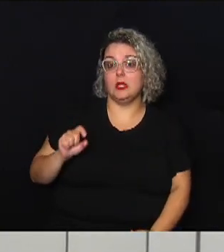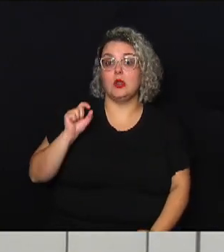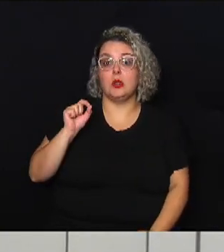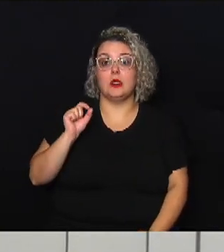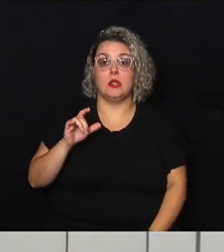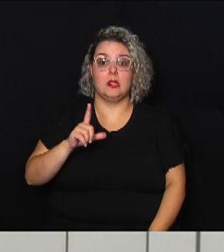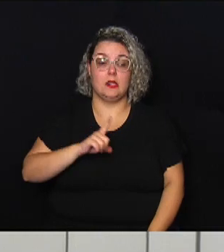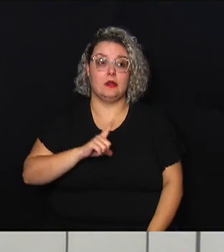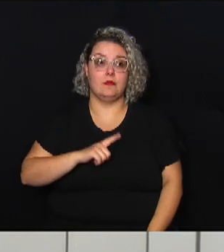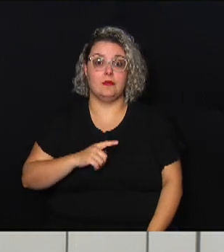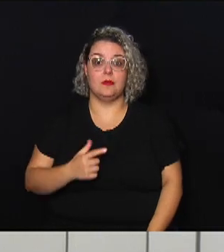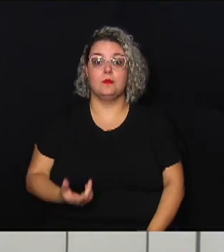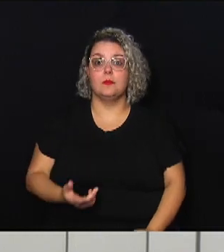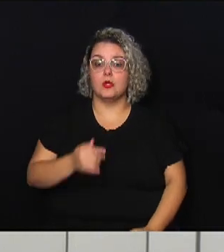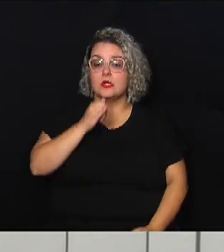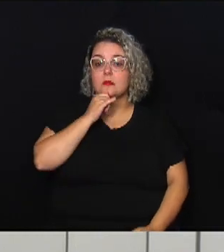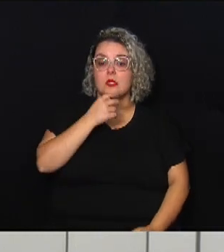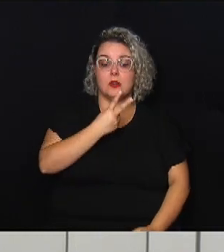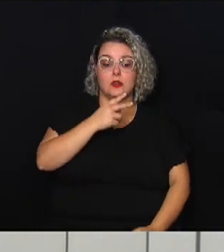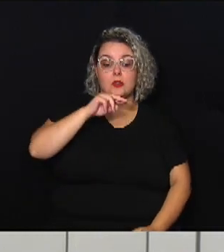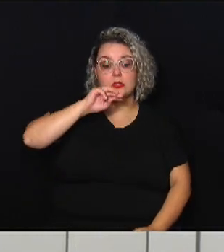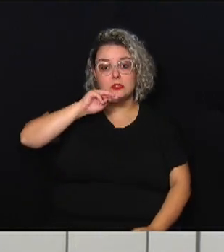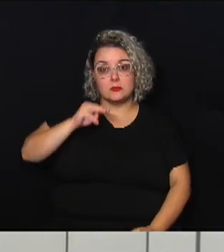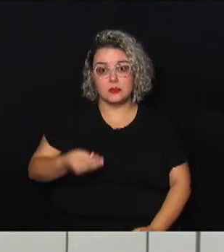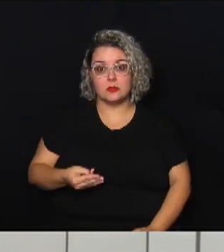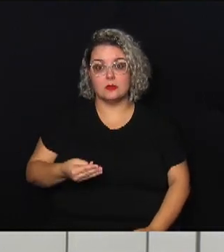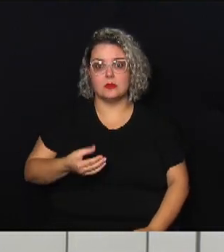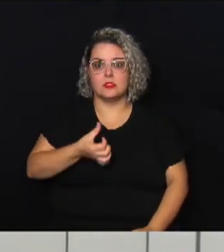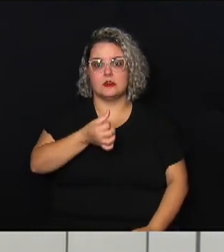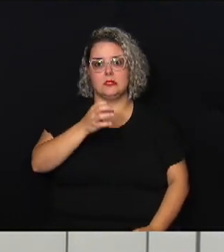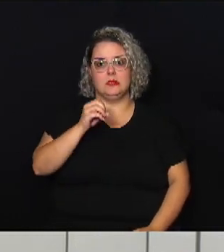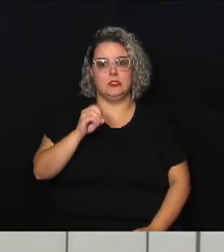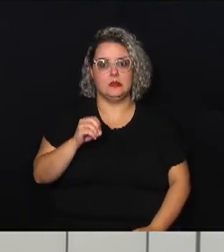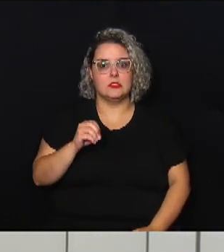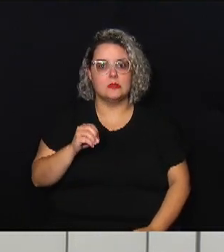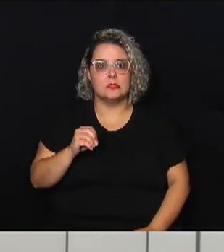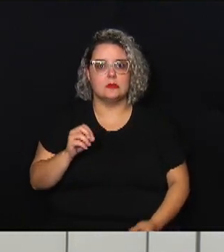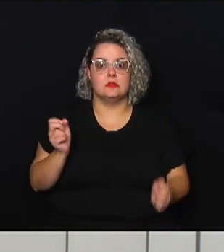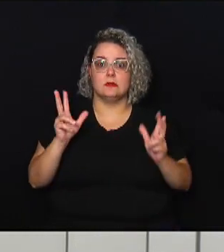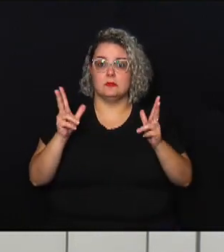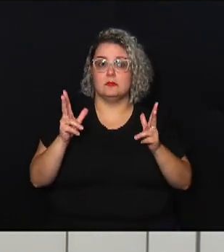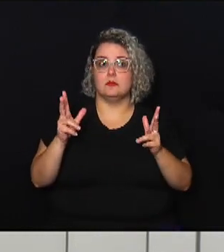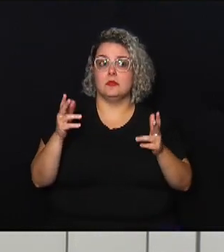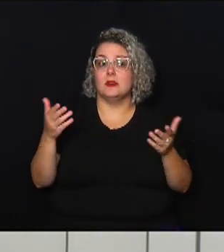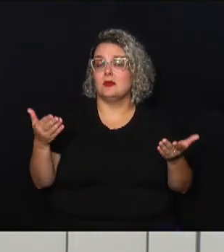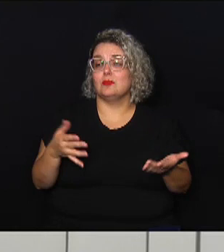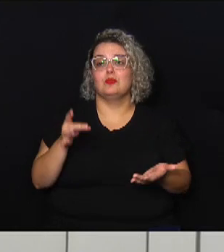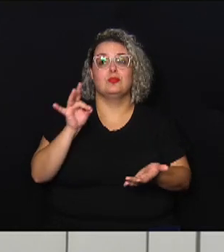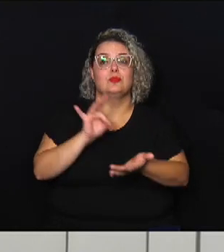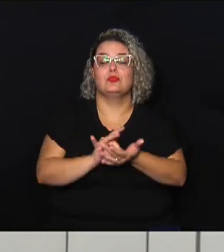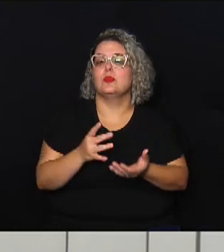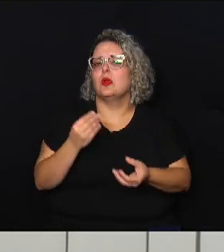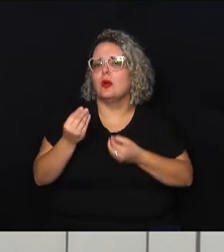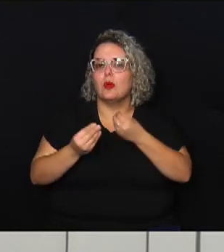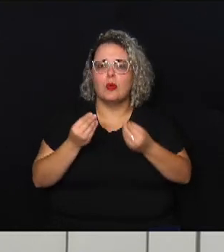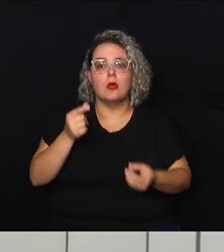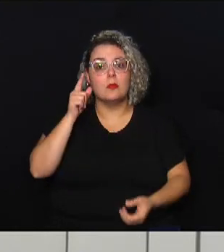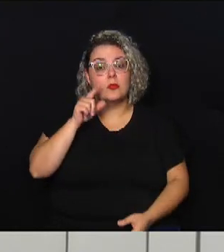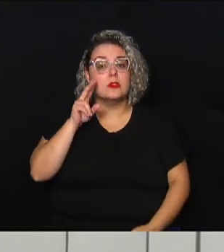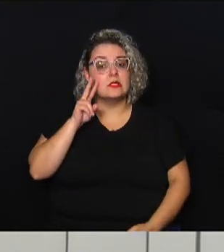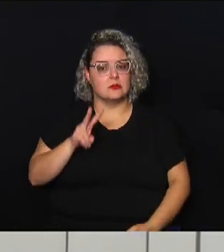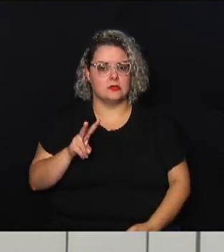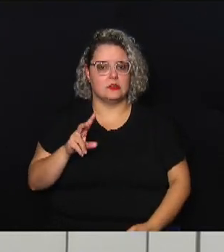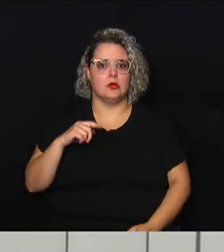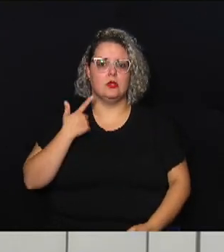por exemplo 2 milhões e 600 alertas mas que hoje ainda não tiveram efetividade como que a gente consegue ver isso nós